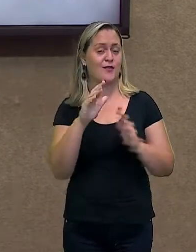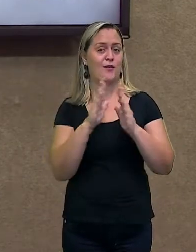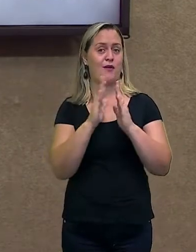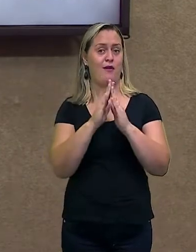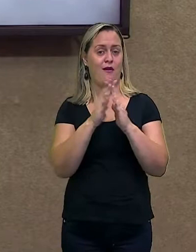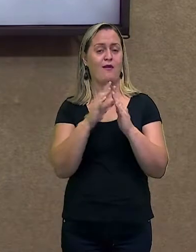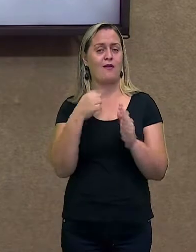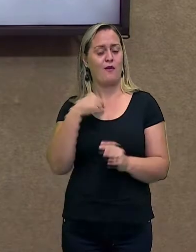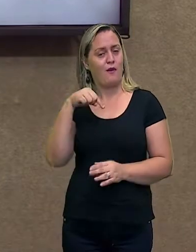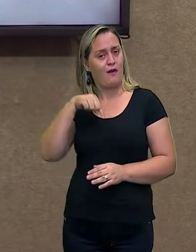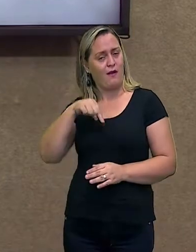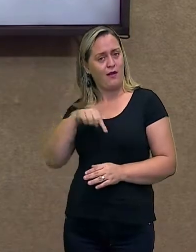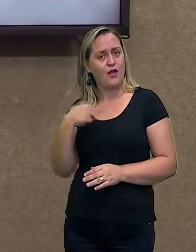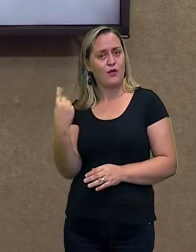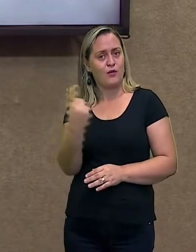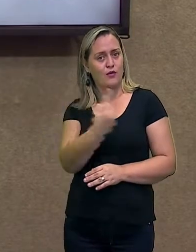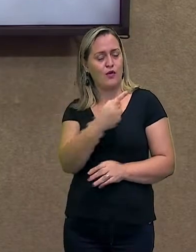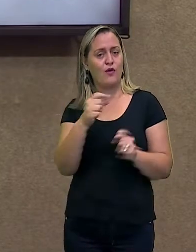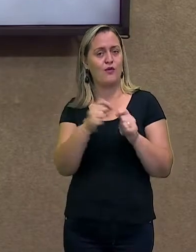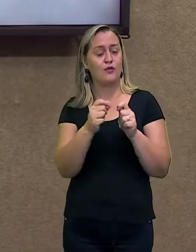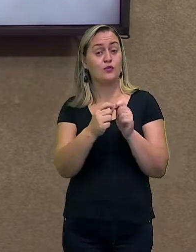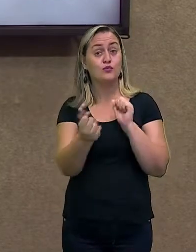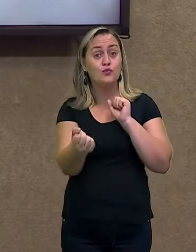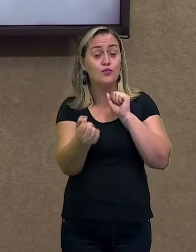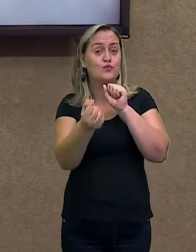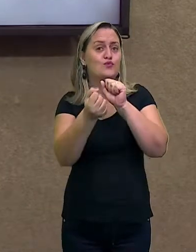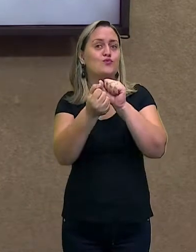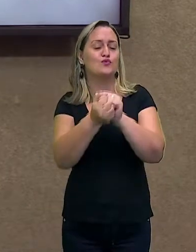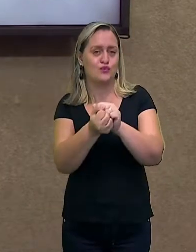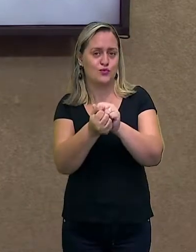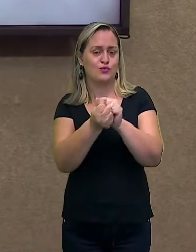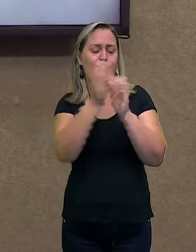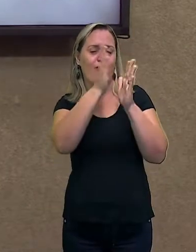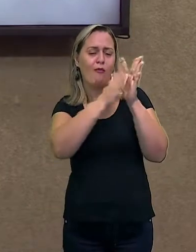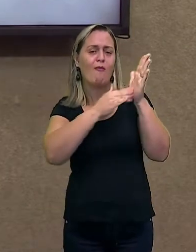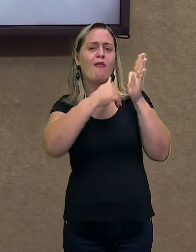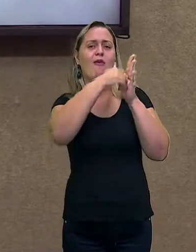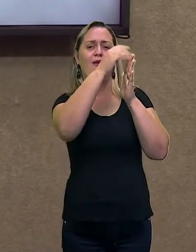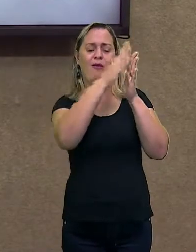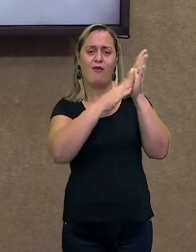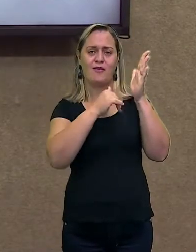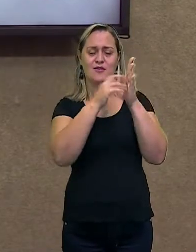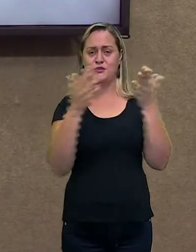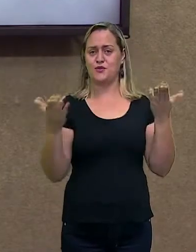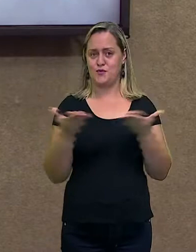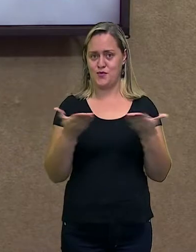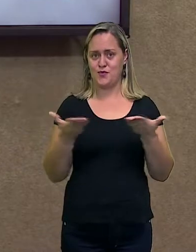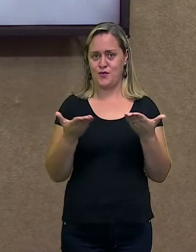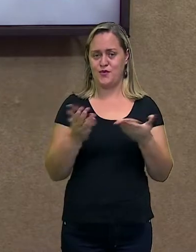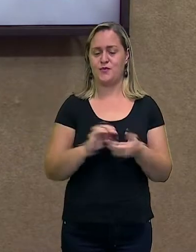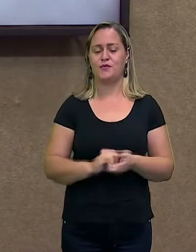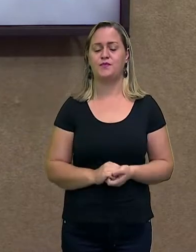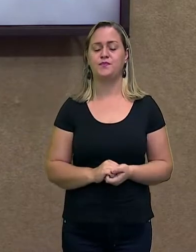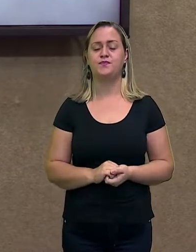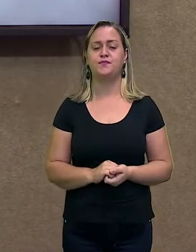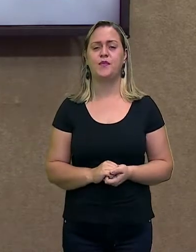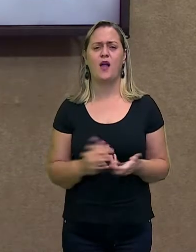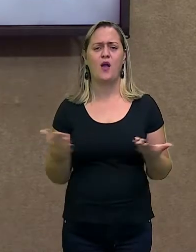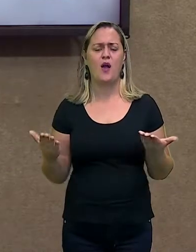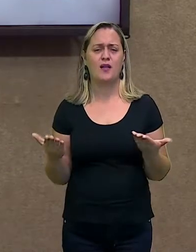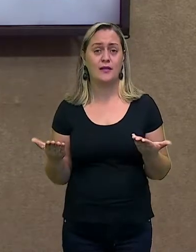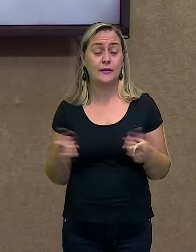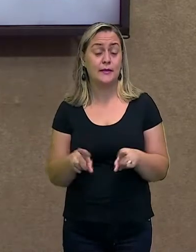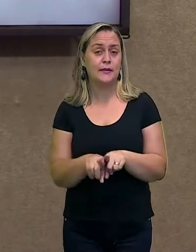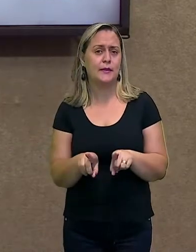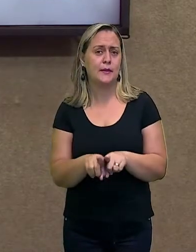iremos juntos construir uma arte através dessa técnica que é o pontilismo. Então, para poder participar da nossa aula, para